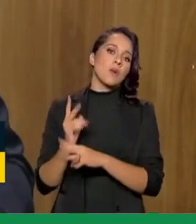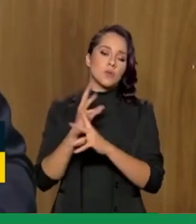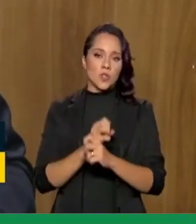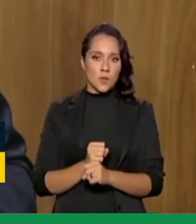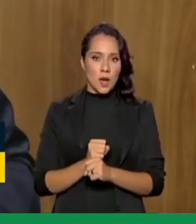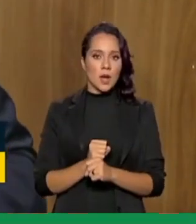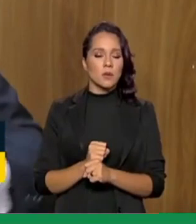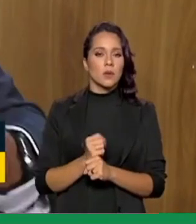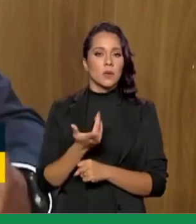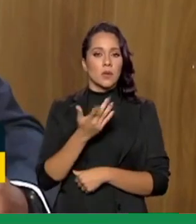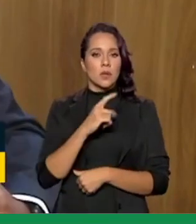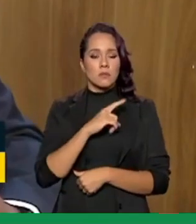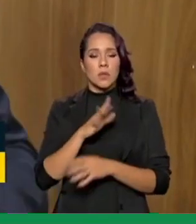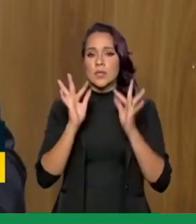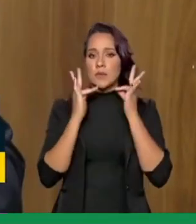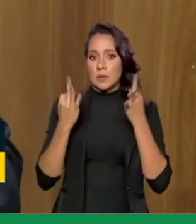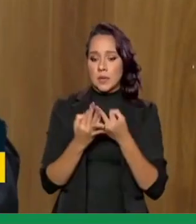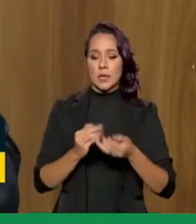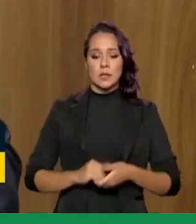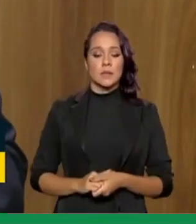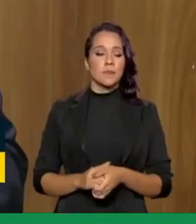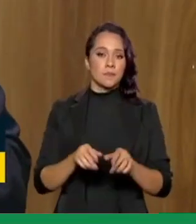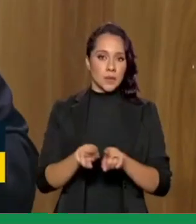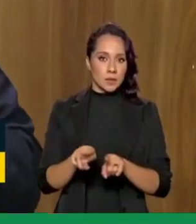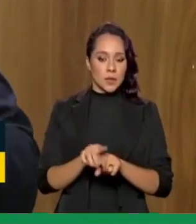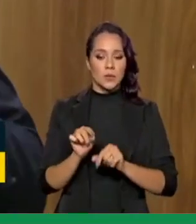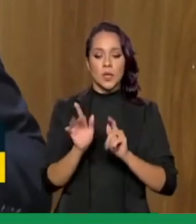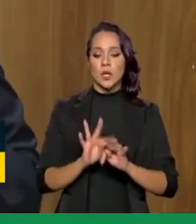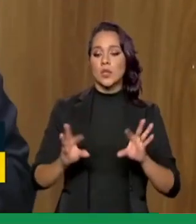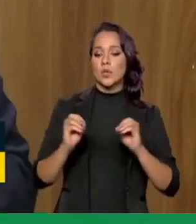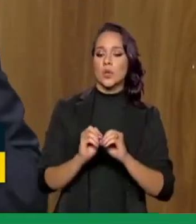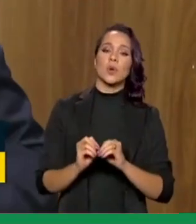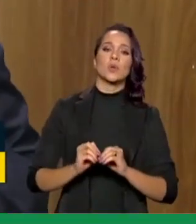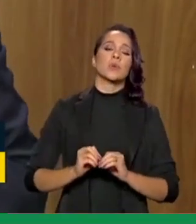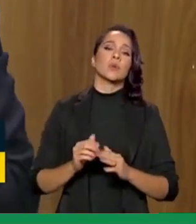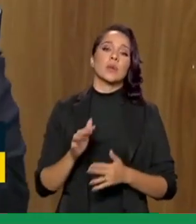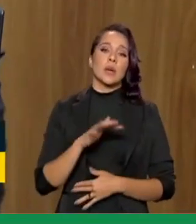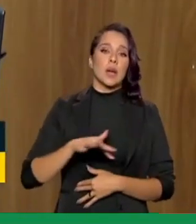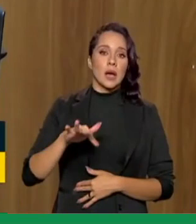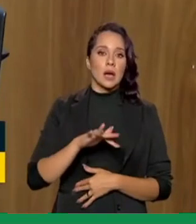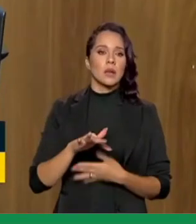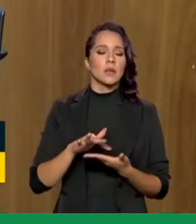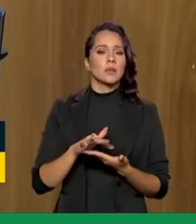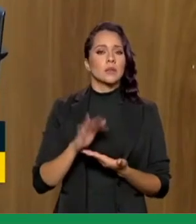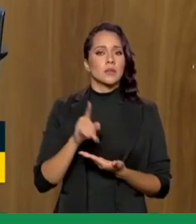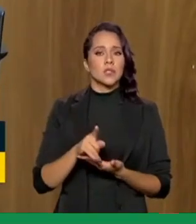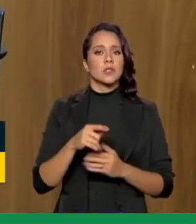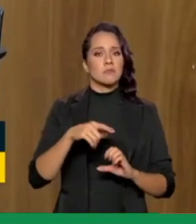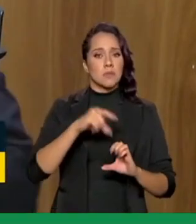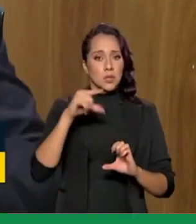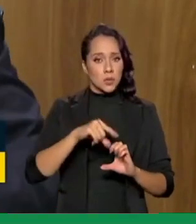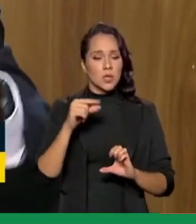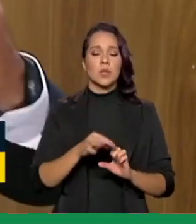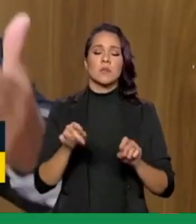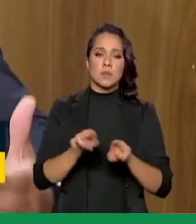da transação para essas famílias, bem como todo o espectro ali de empreendedorismo,